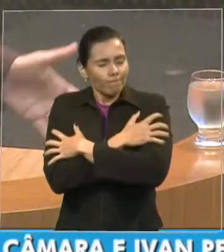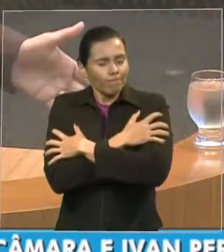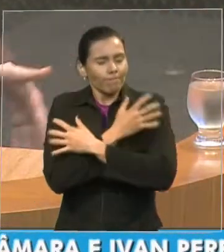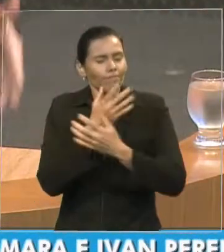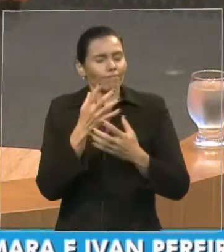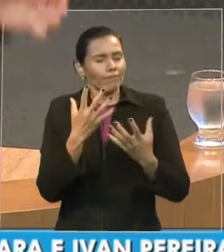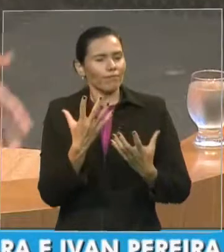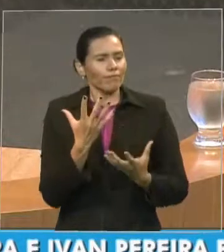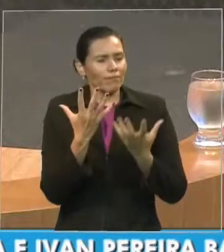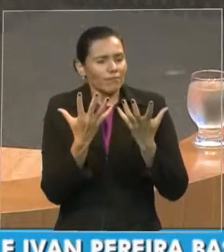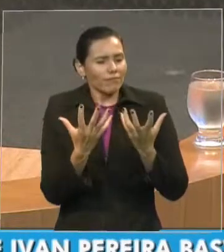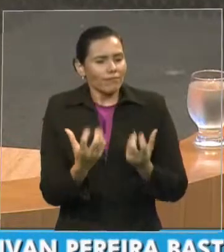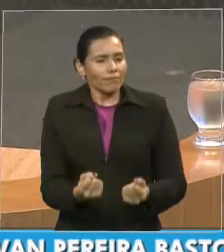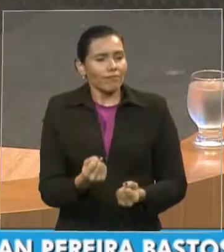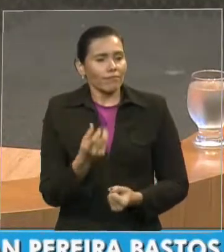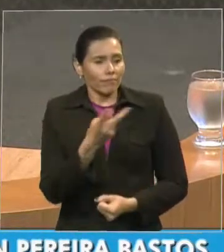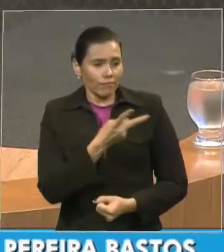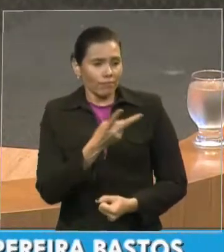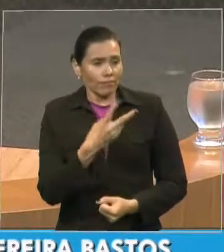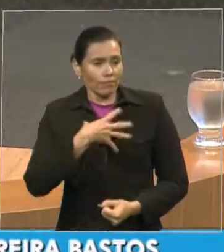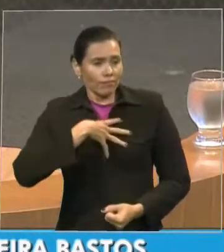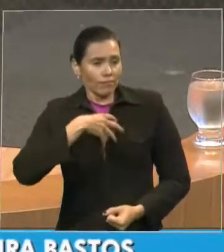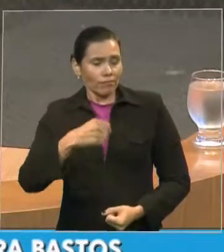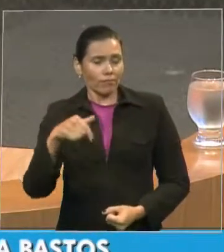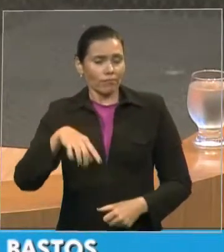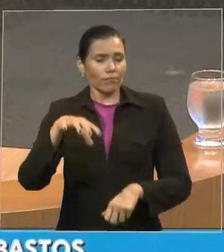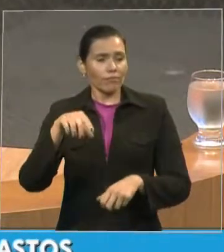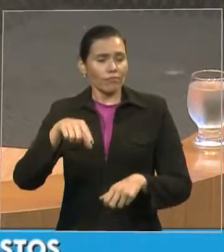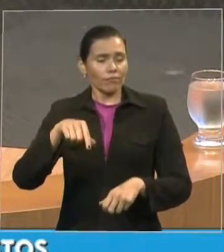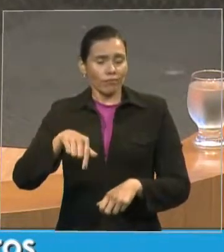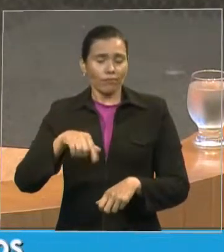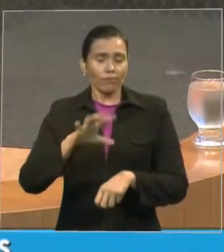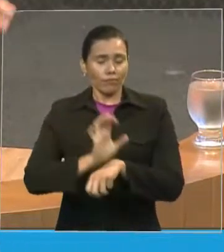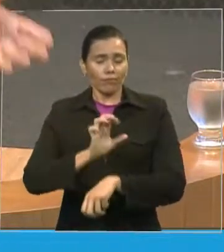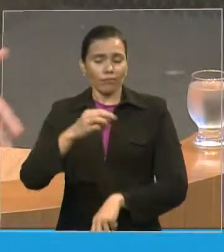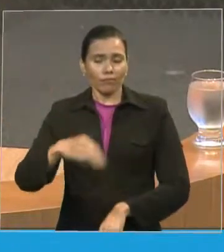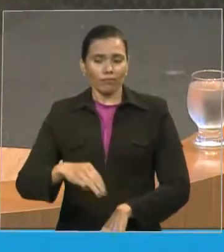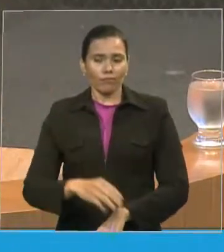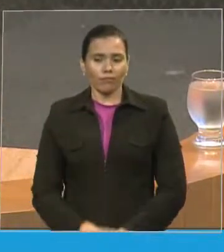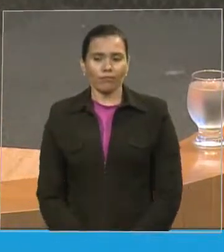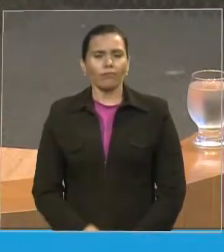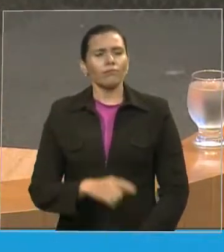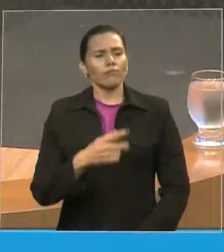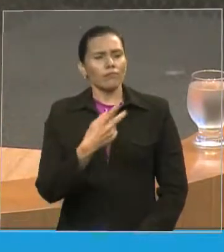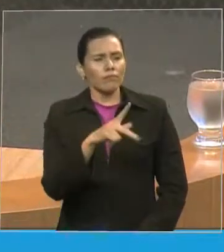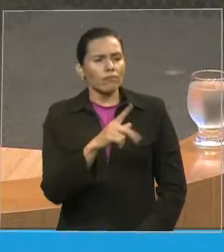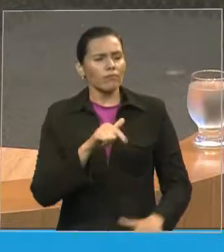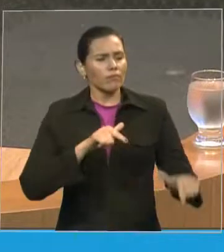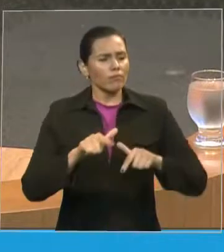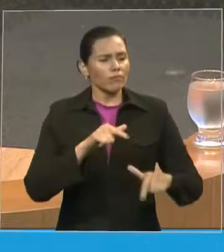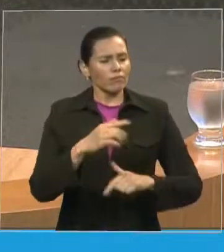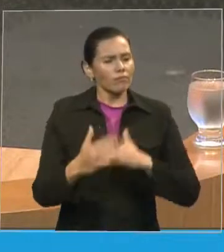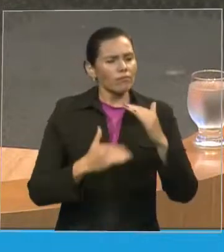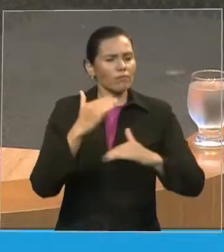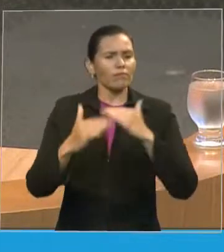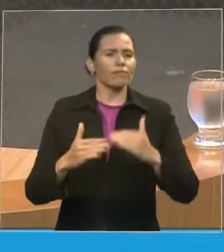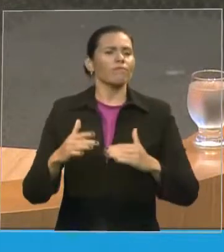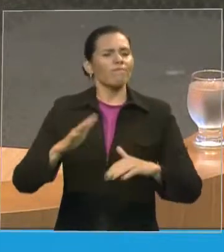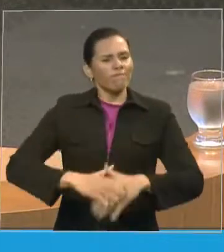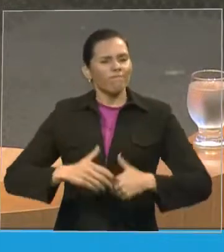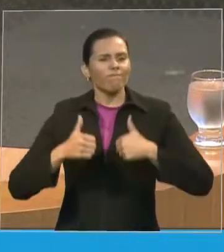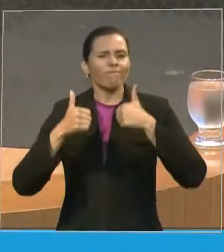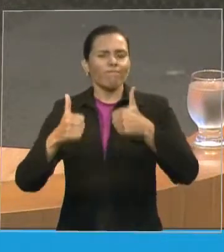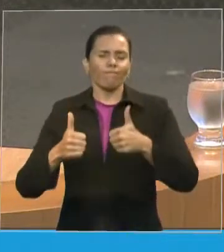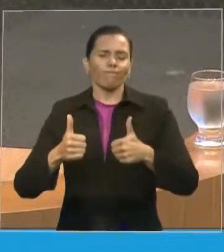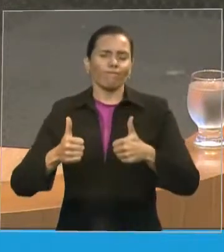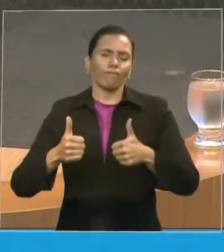trabalho que é implementado no estado do Maranhão tenha êxito que Deus abençoe a todos em nome de